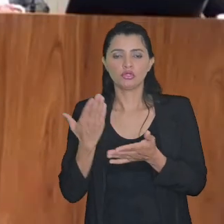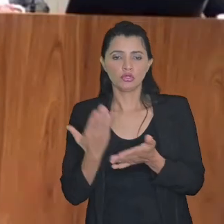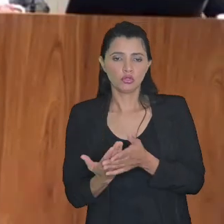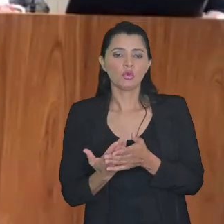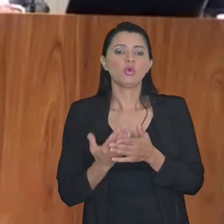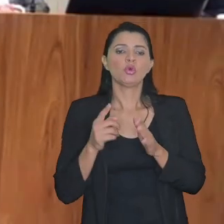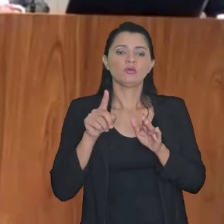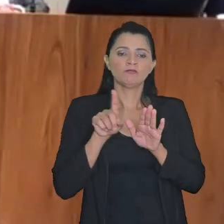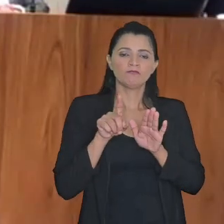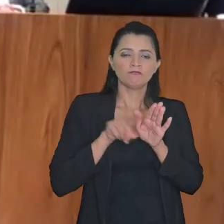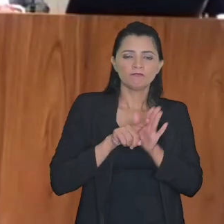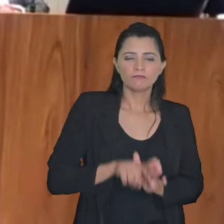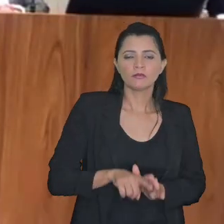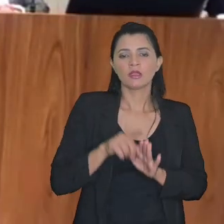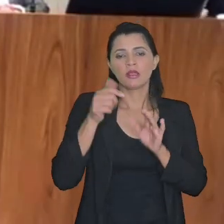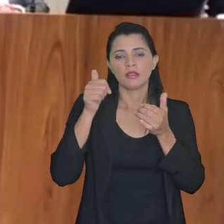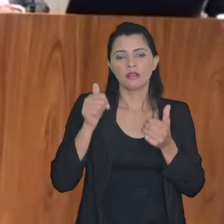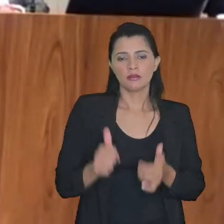tributário analítico